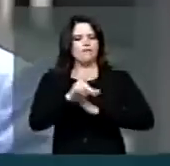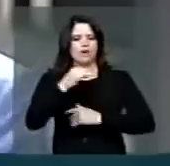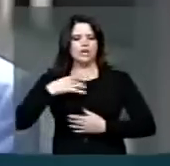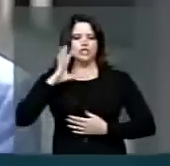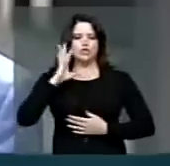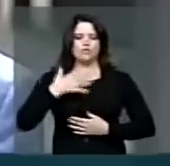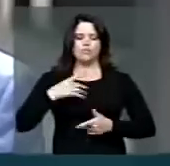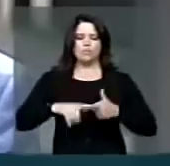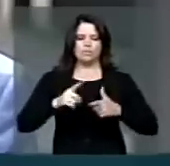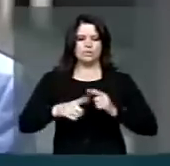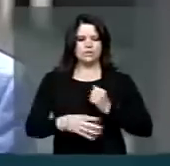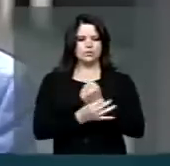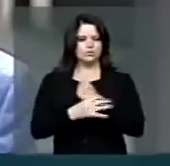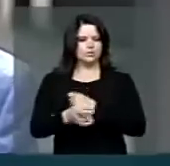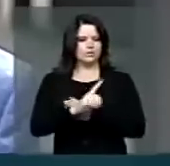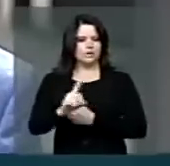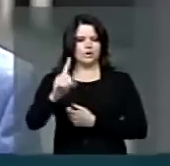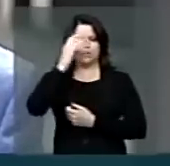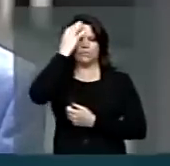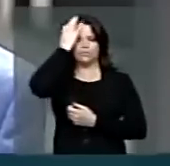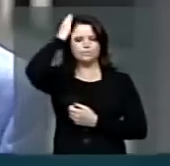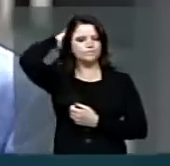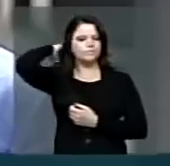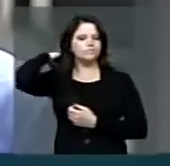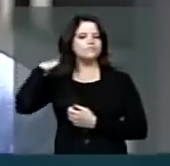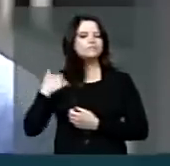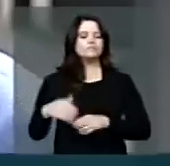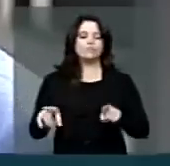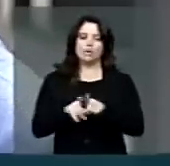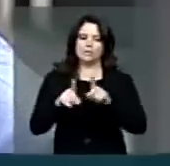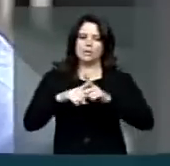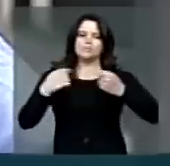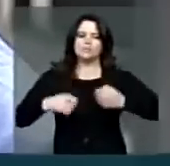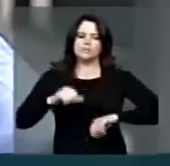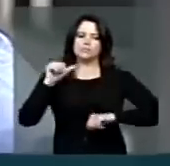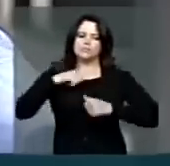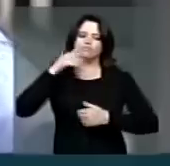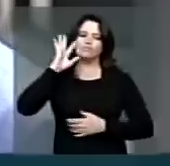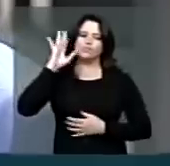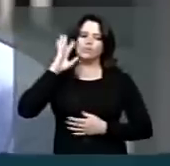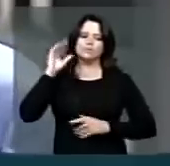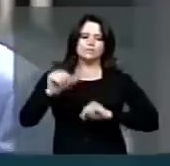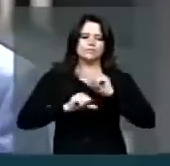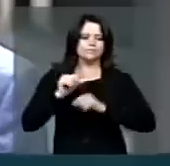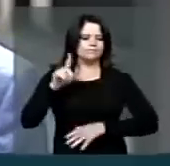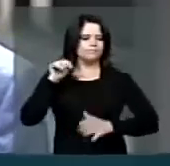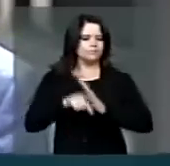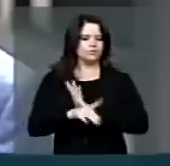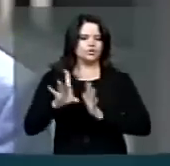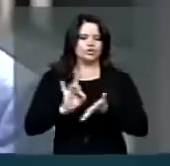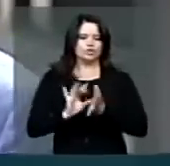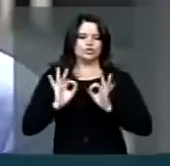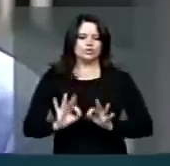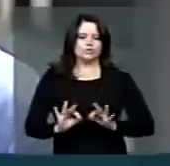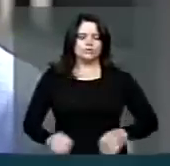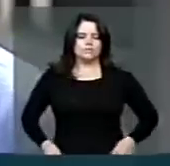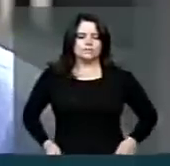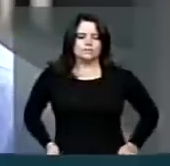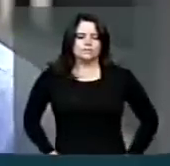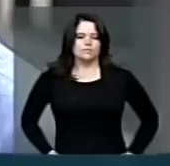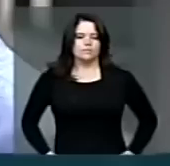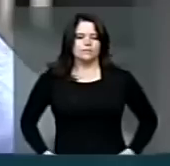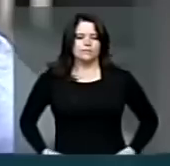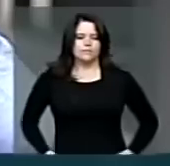resolve a questão de segurança. É também isto, mas esse tema merece uma reflexão profunda, que vai desde a